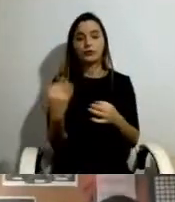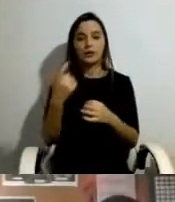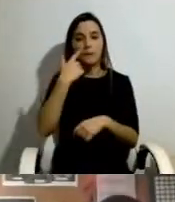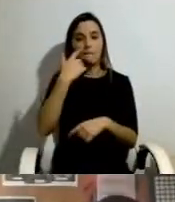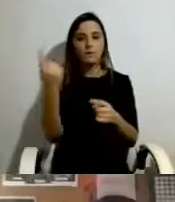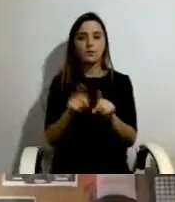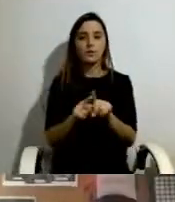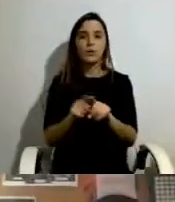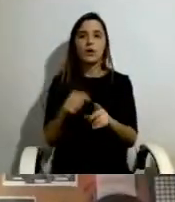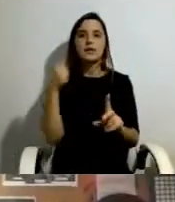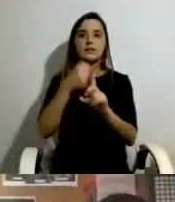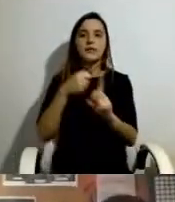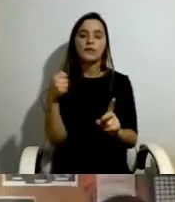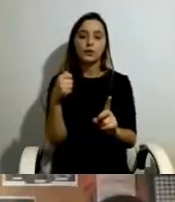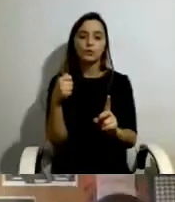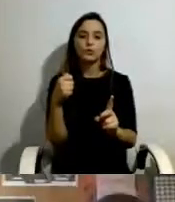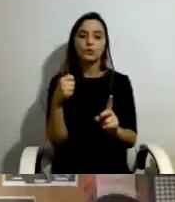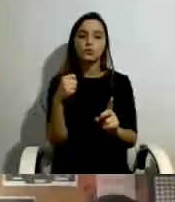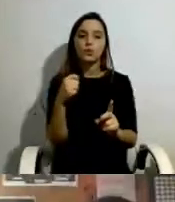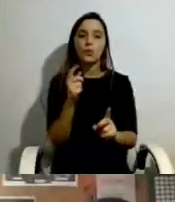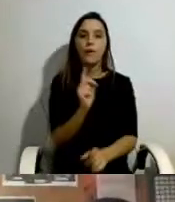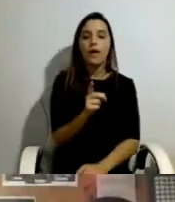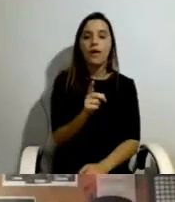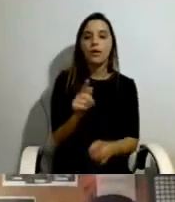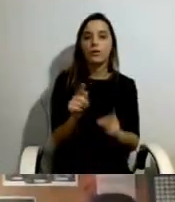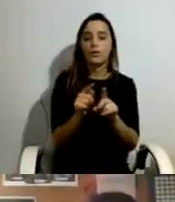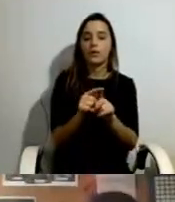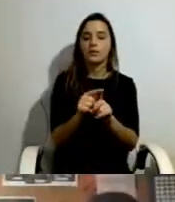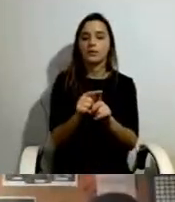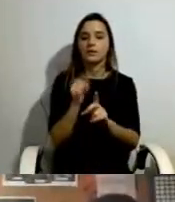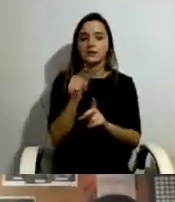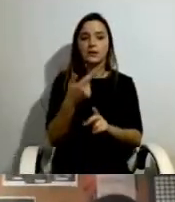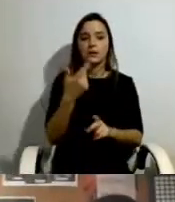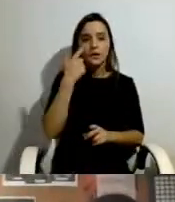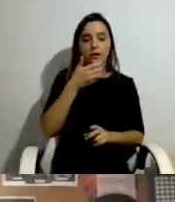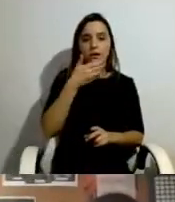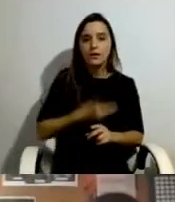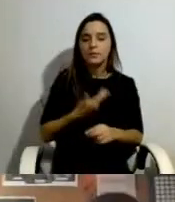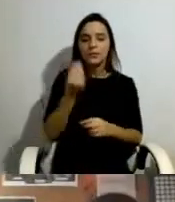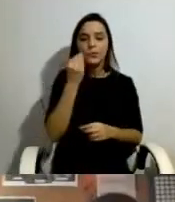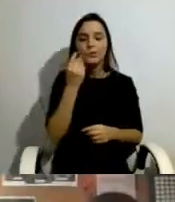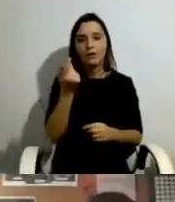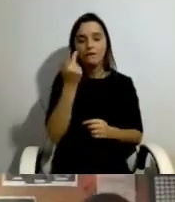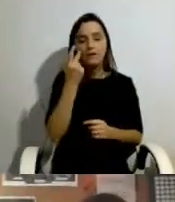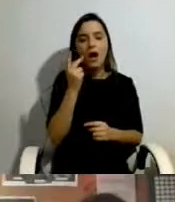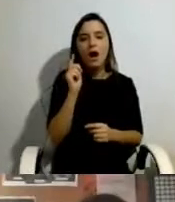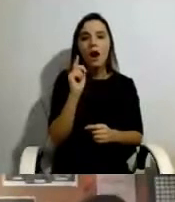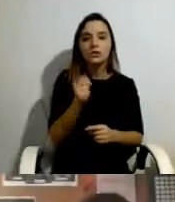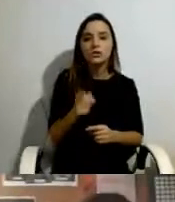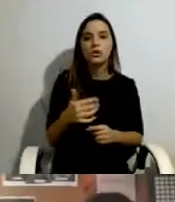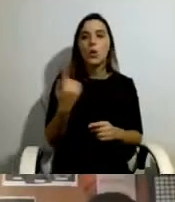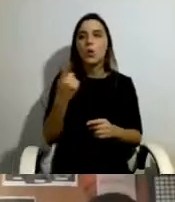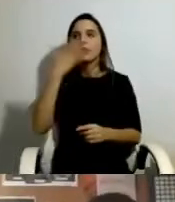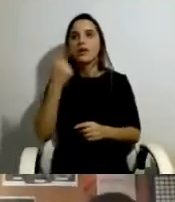subjetivos do que é que é a vivência desta experiência, em que a pessoa diz, não houve um dia em que eu não